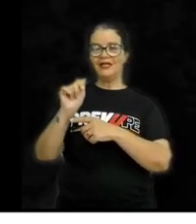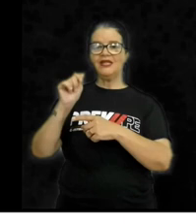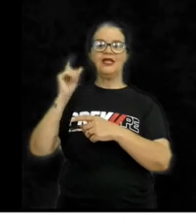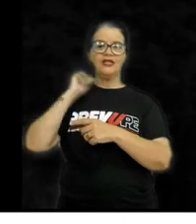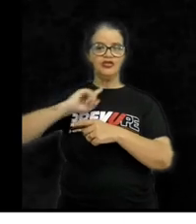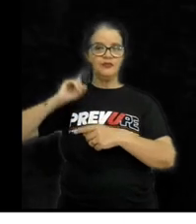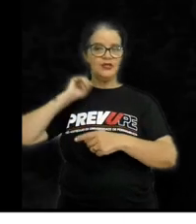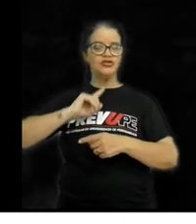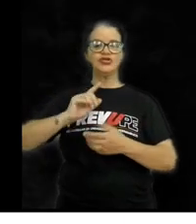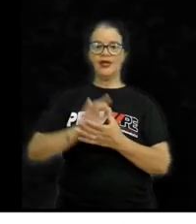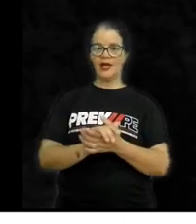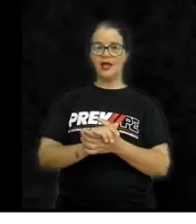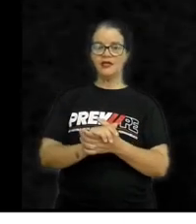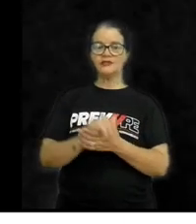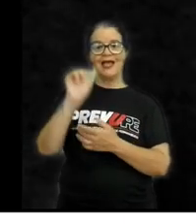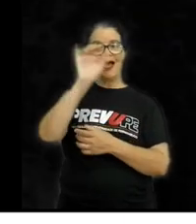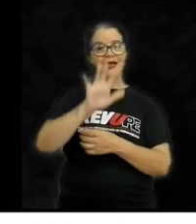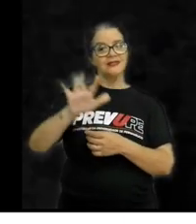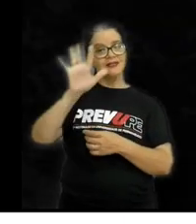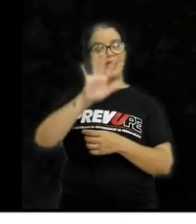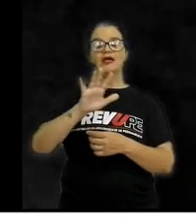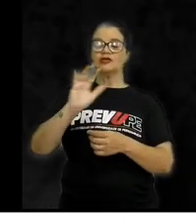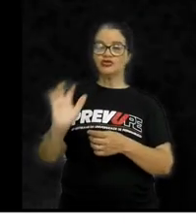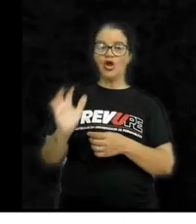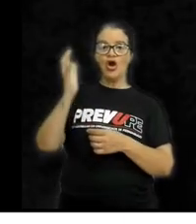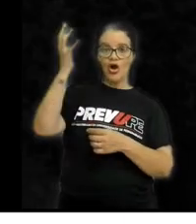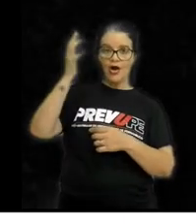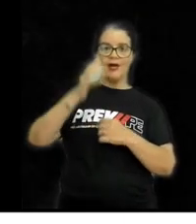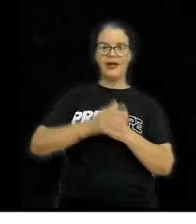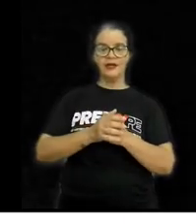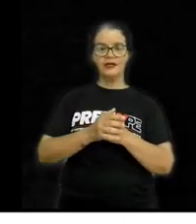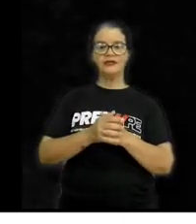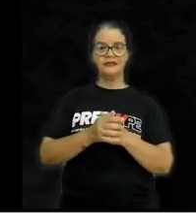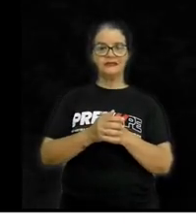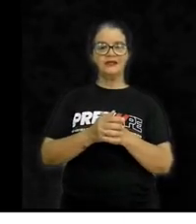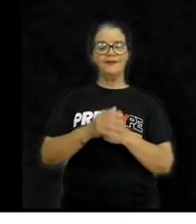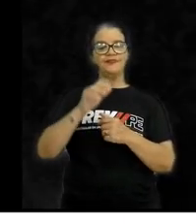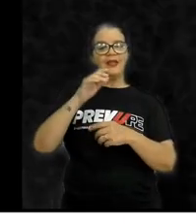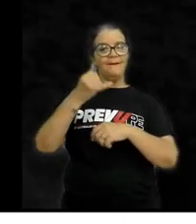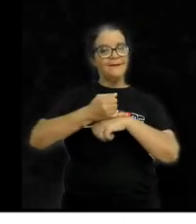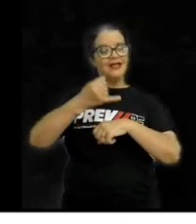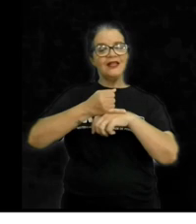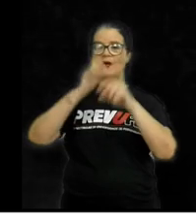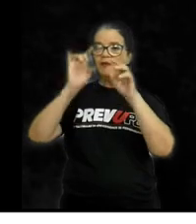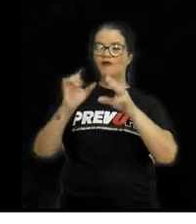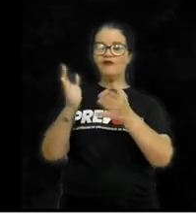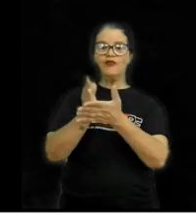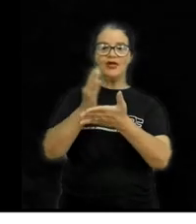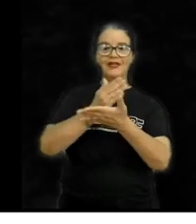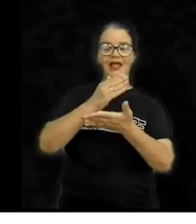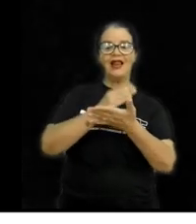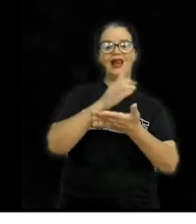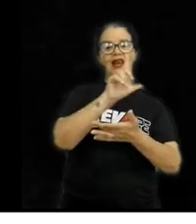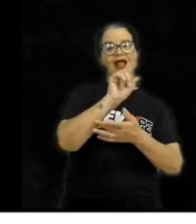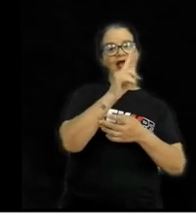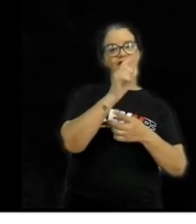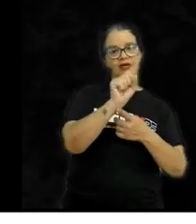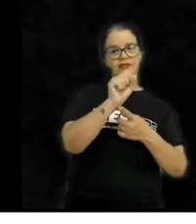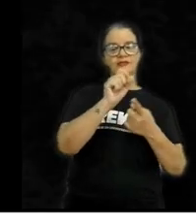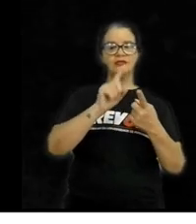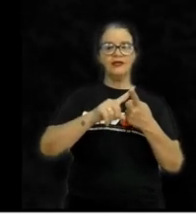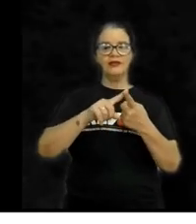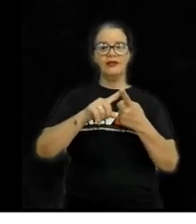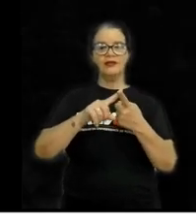As áreas de ocorrência de metais preciosos foram divididas em lavras e